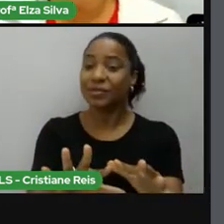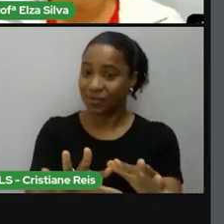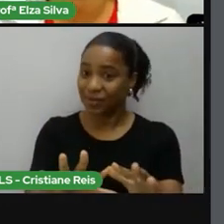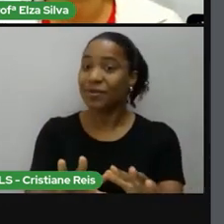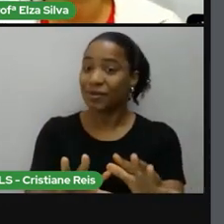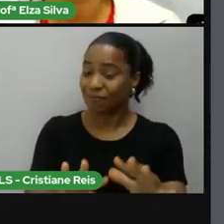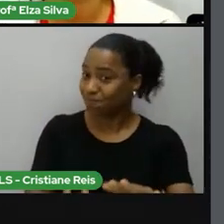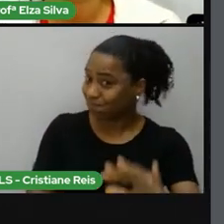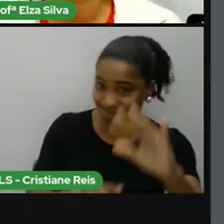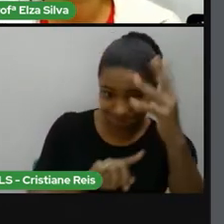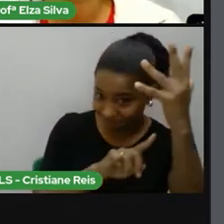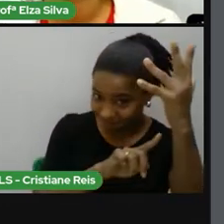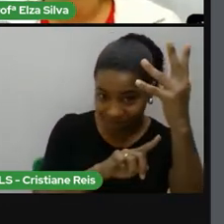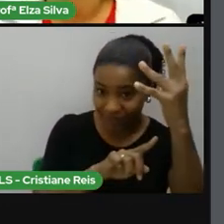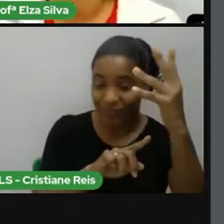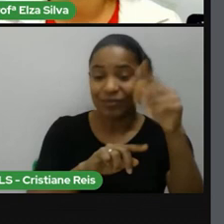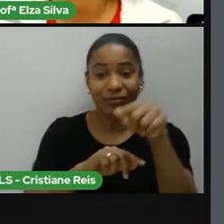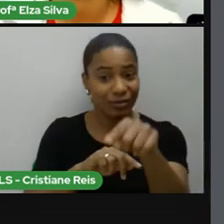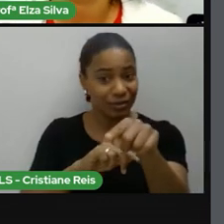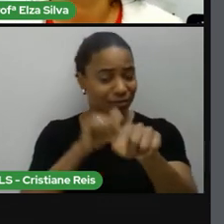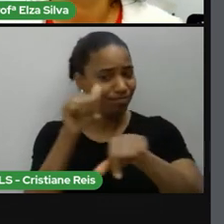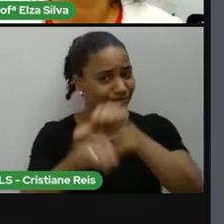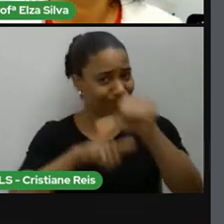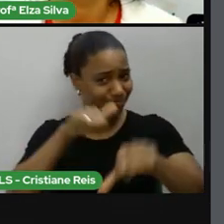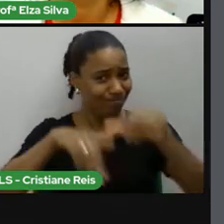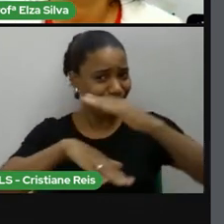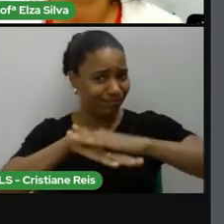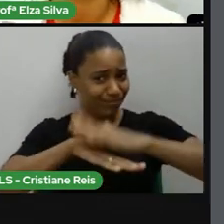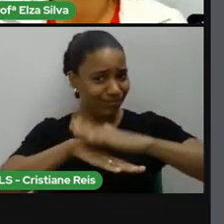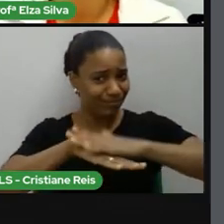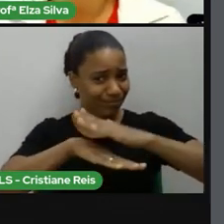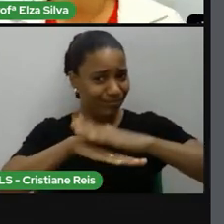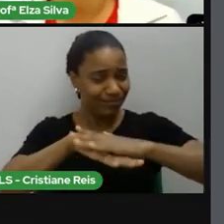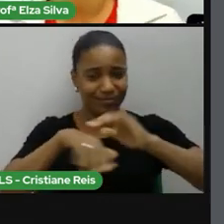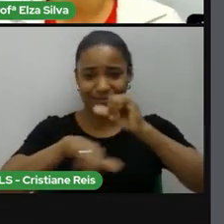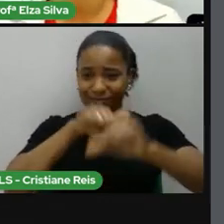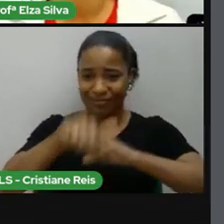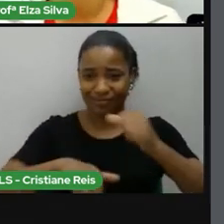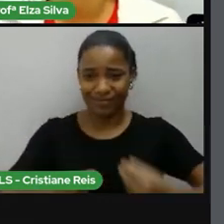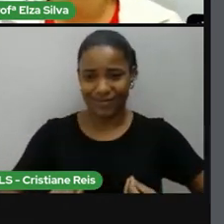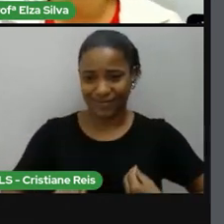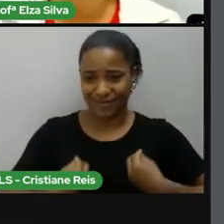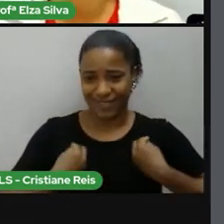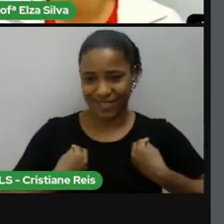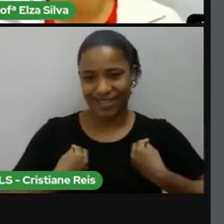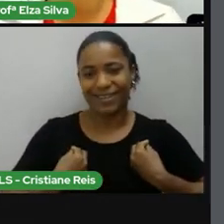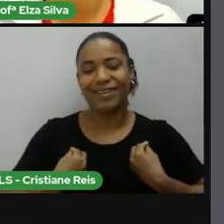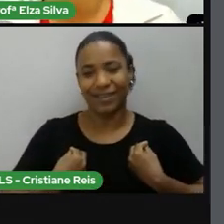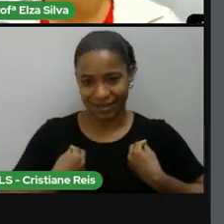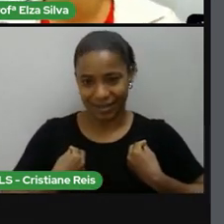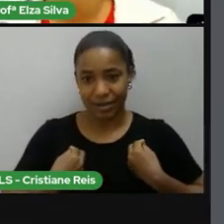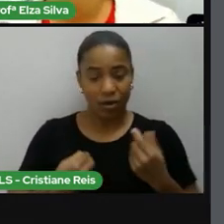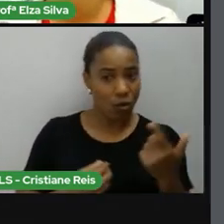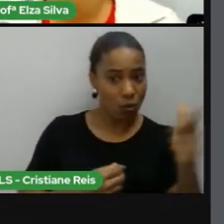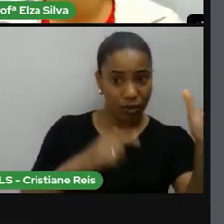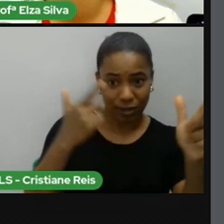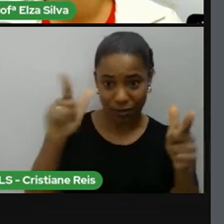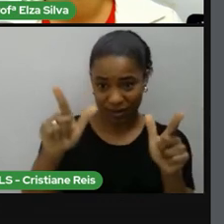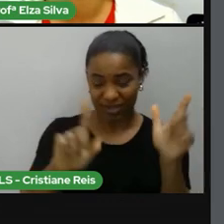seu destino. Então, não deixe que os outros moldem o seu destino.